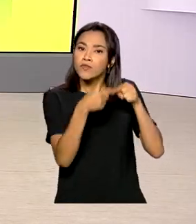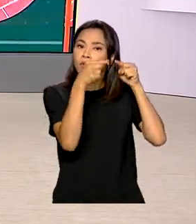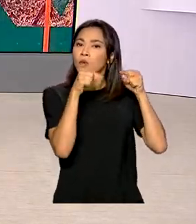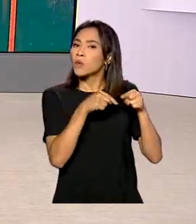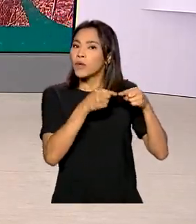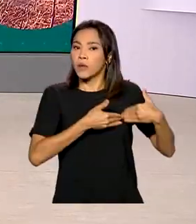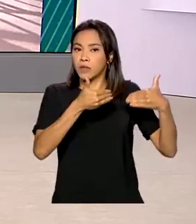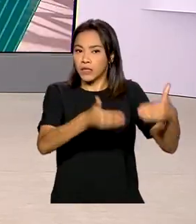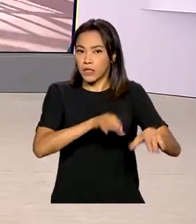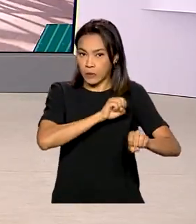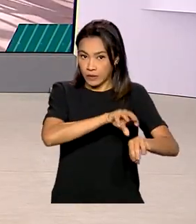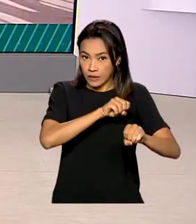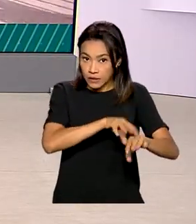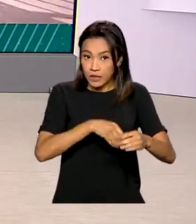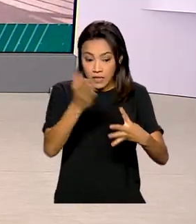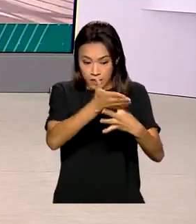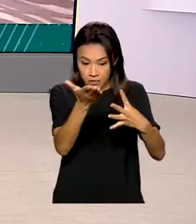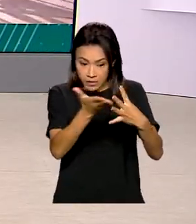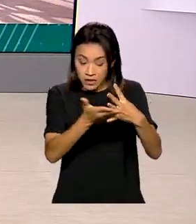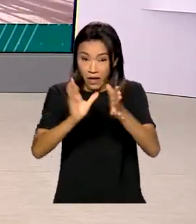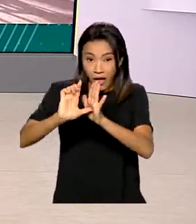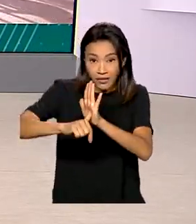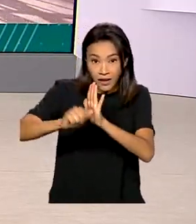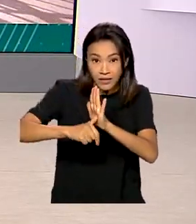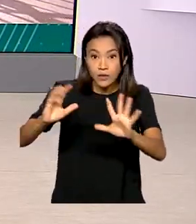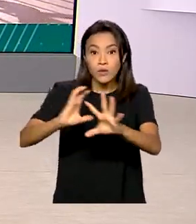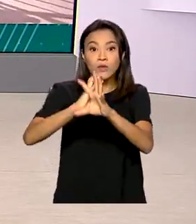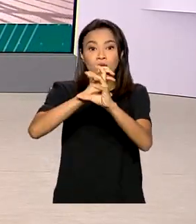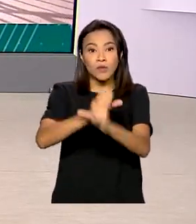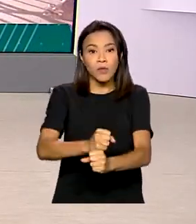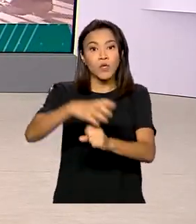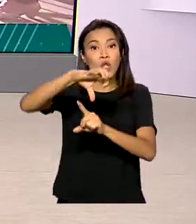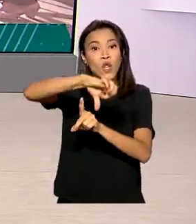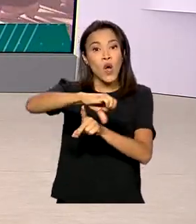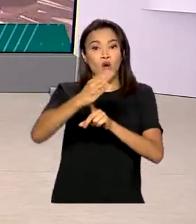Educação, as prestações em atraso somam 9 bilhões de reais.